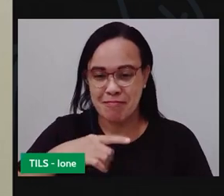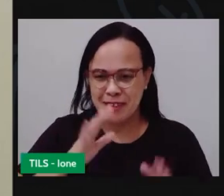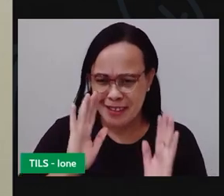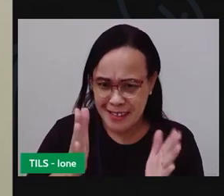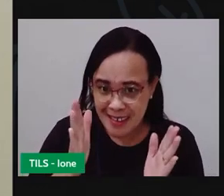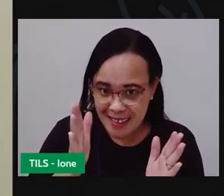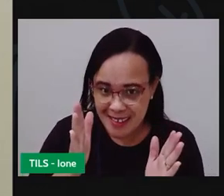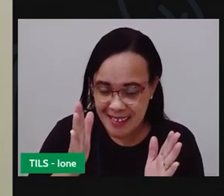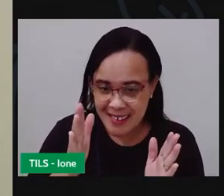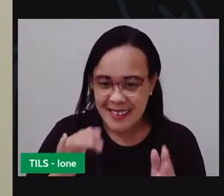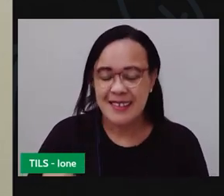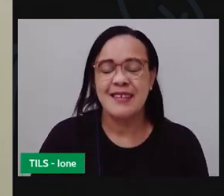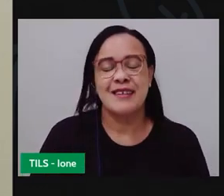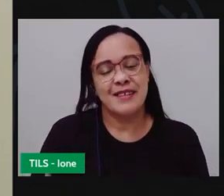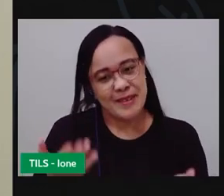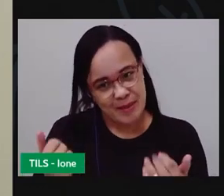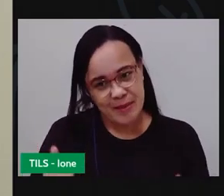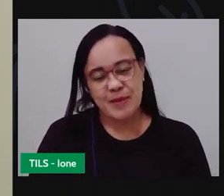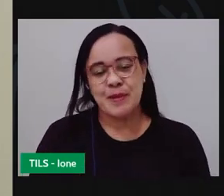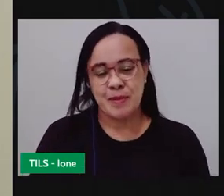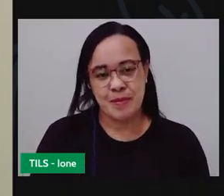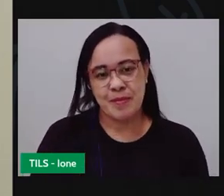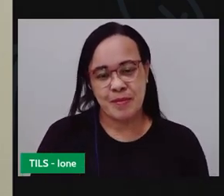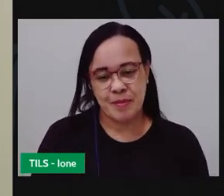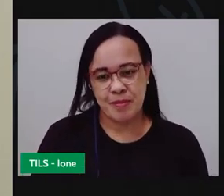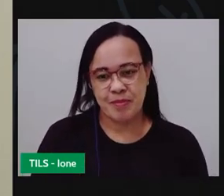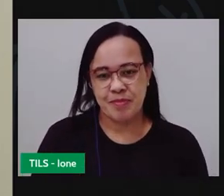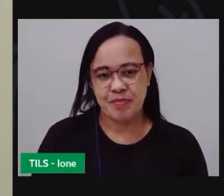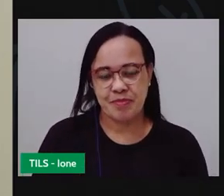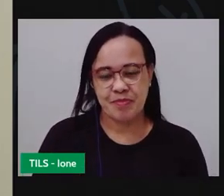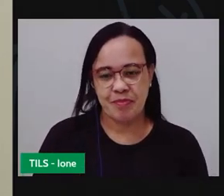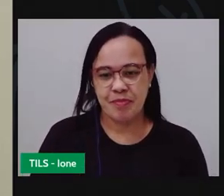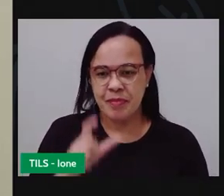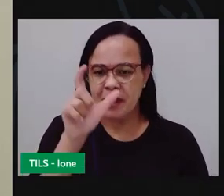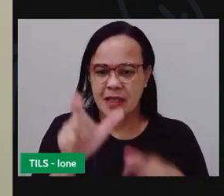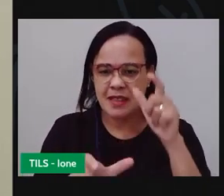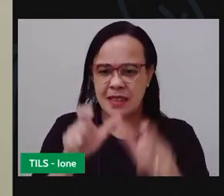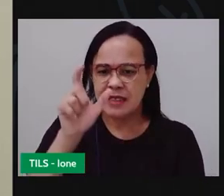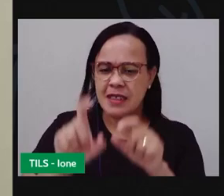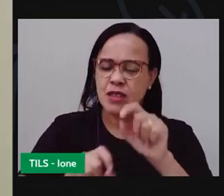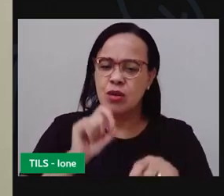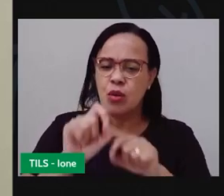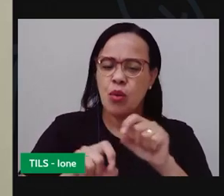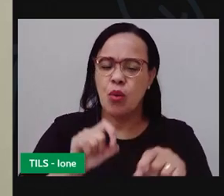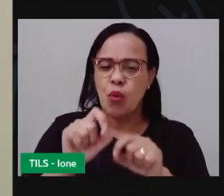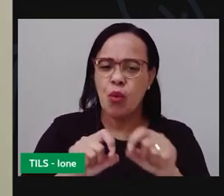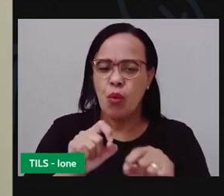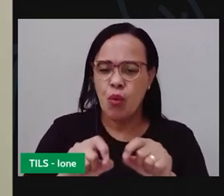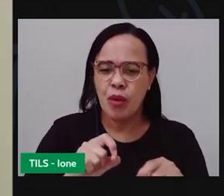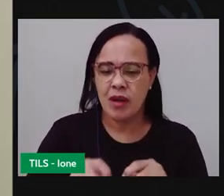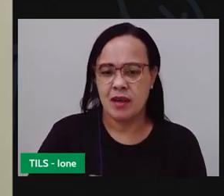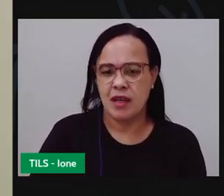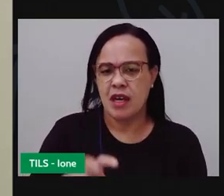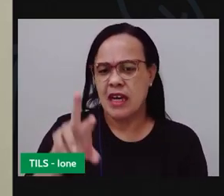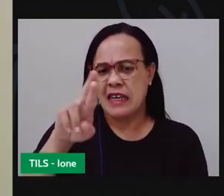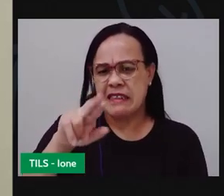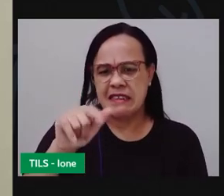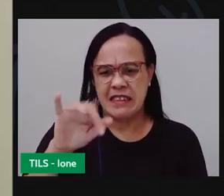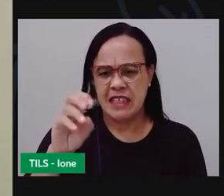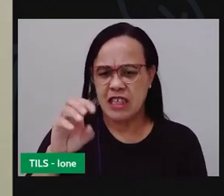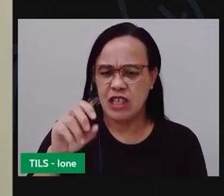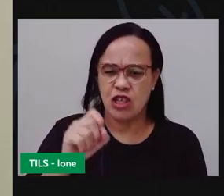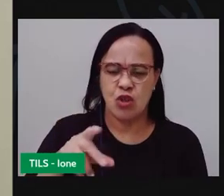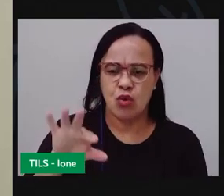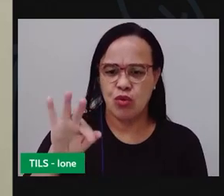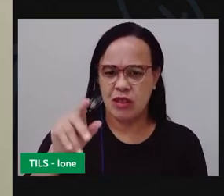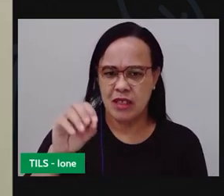Vamos lá. Quem se atreve, pode prova. Trinca o trinco, troca-tranca. É